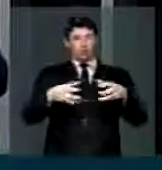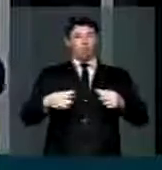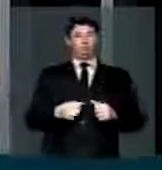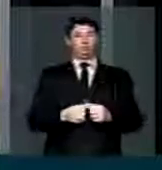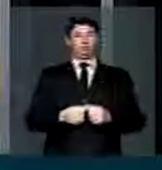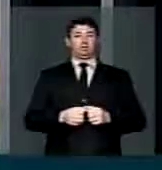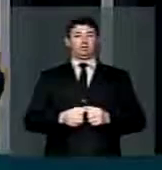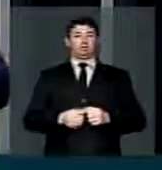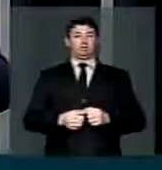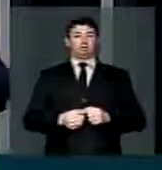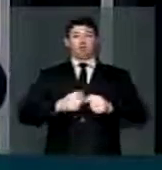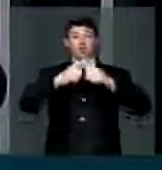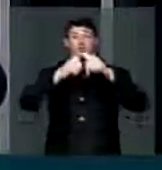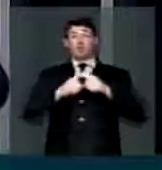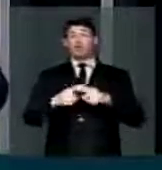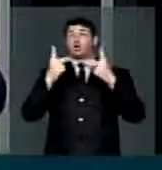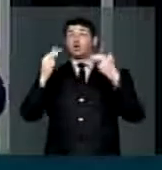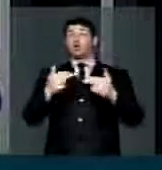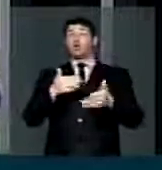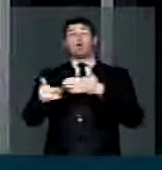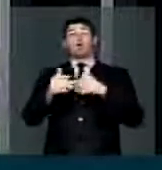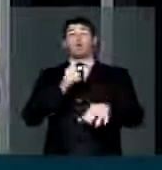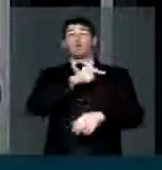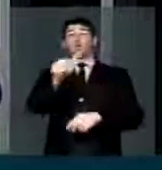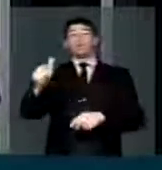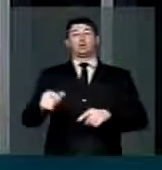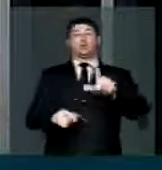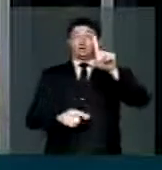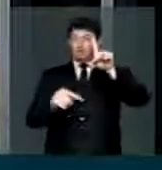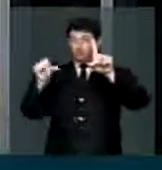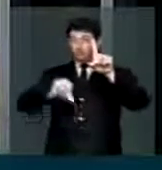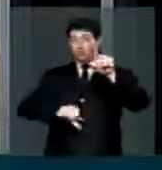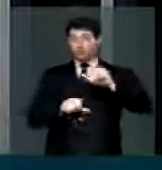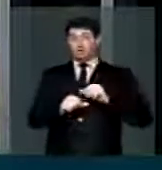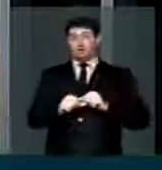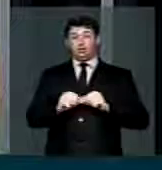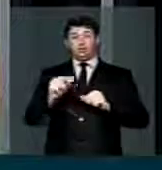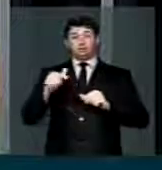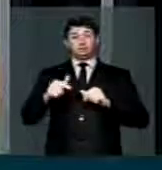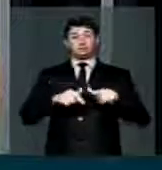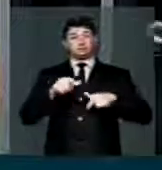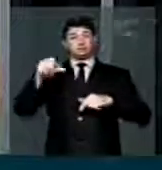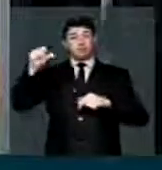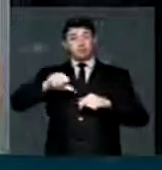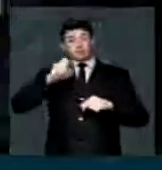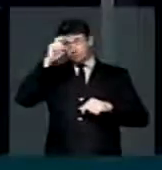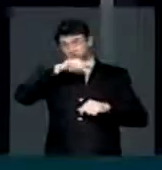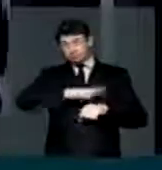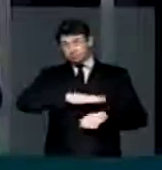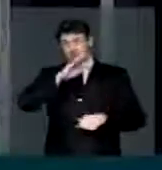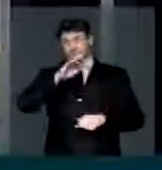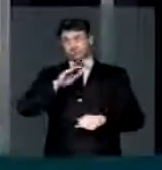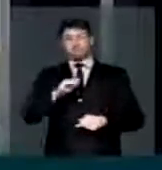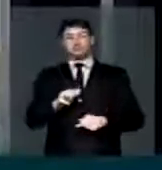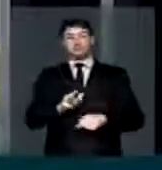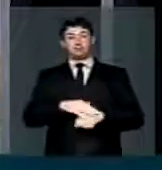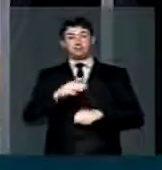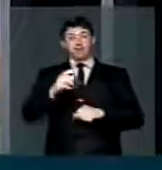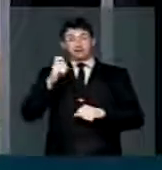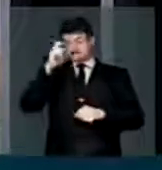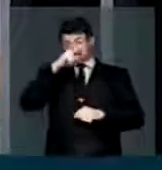concorre como qualquer outra atividade e pior, não há atividade mais difícil mais